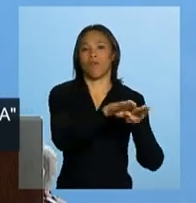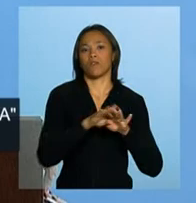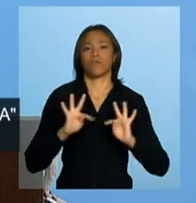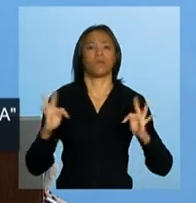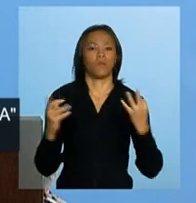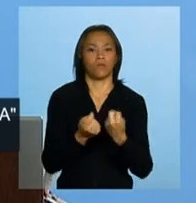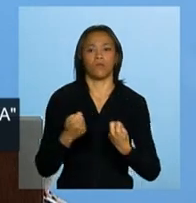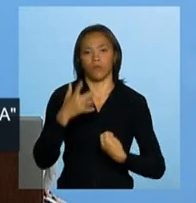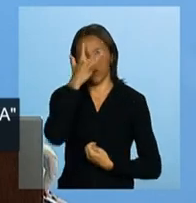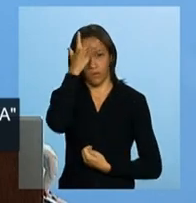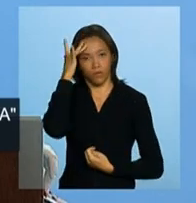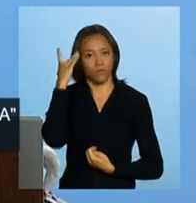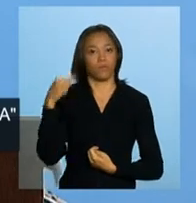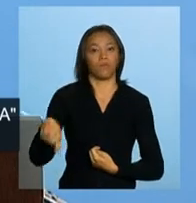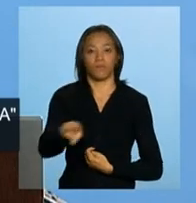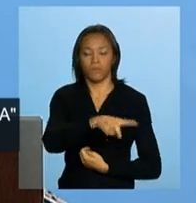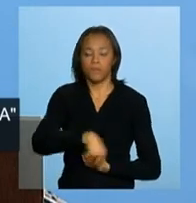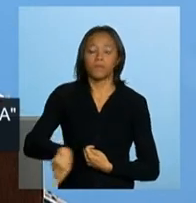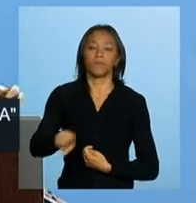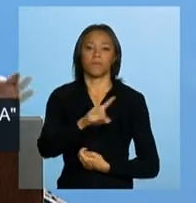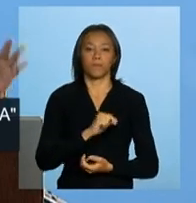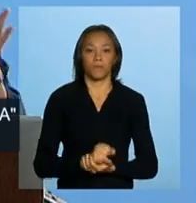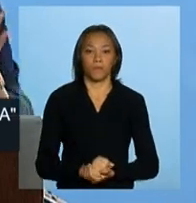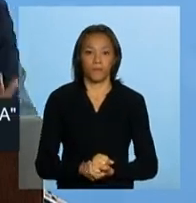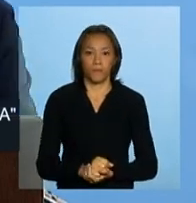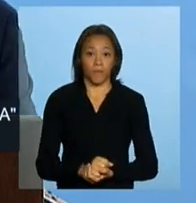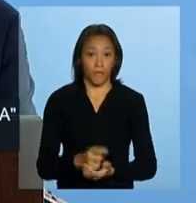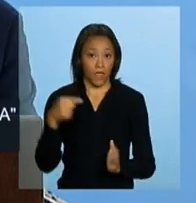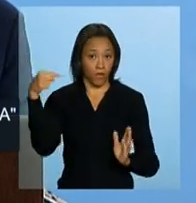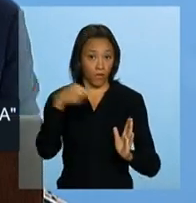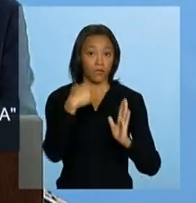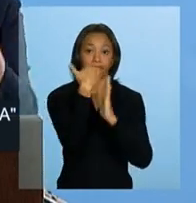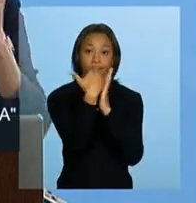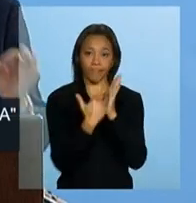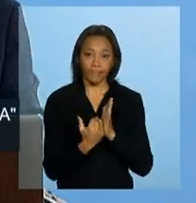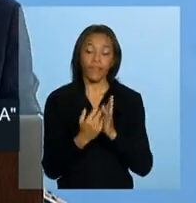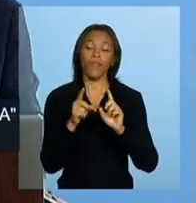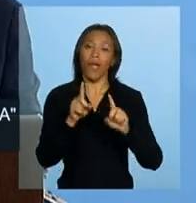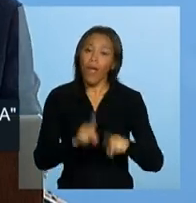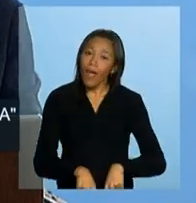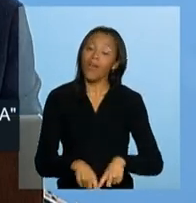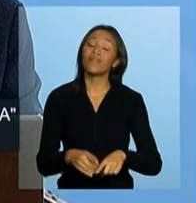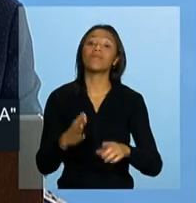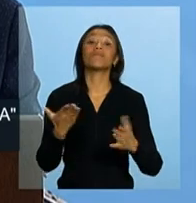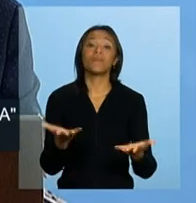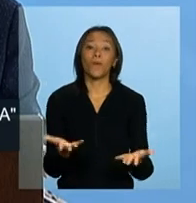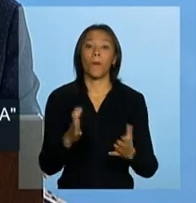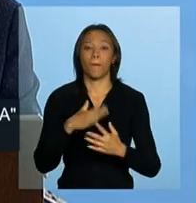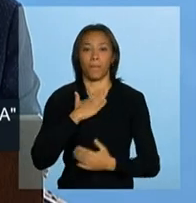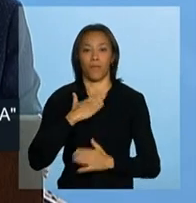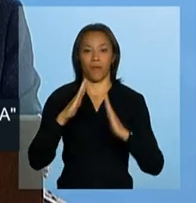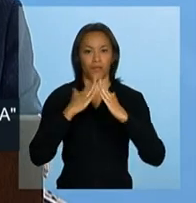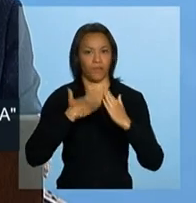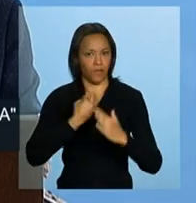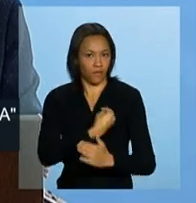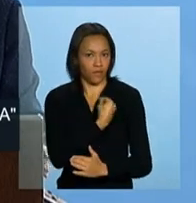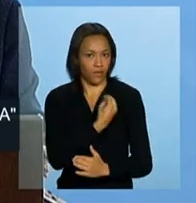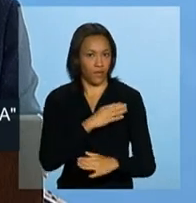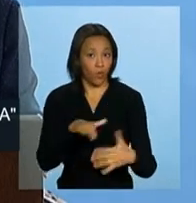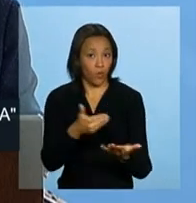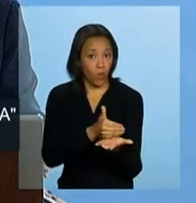brasileiros. E esse programa foi o Minha Casa Minha Vida. Ao